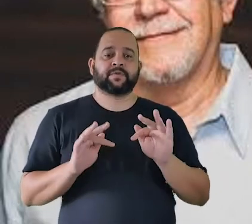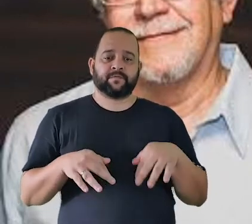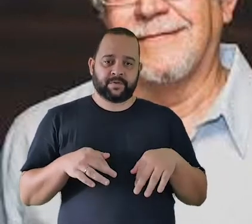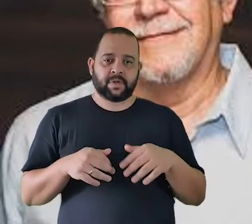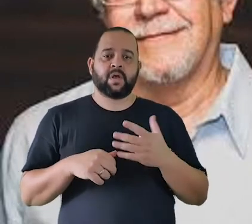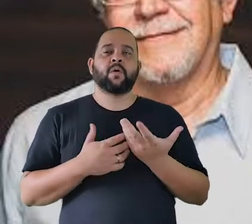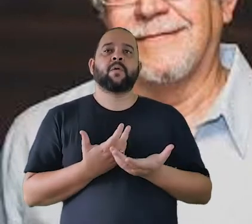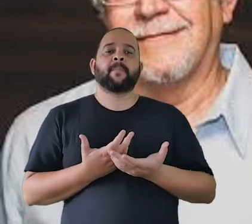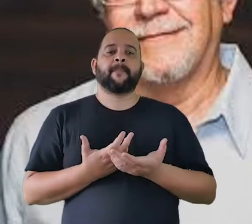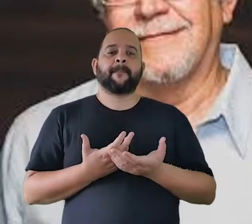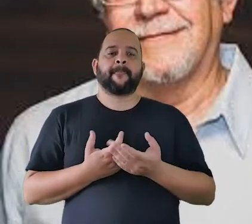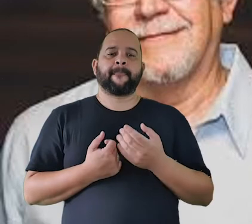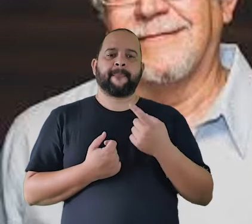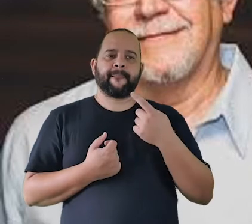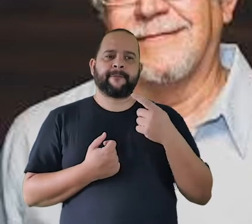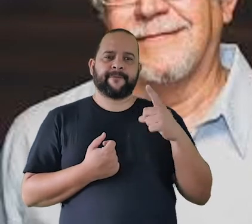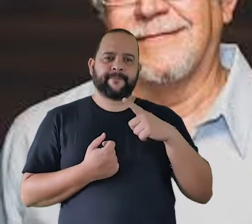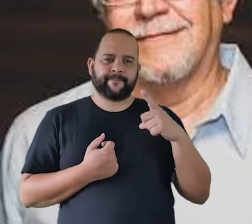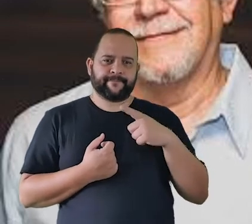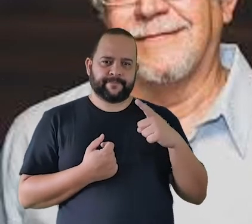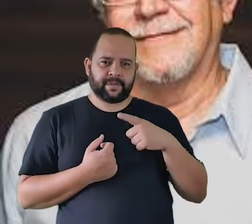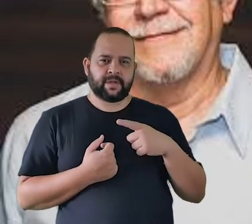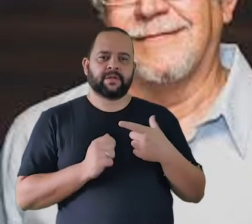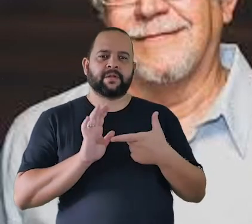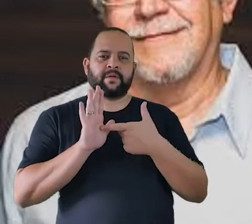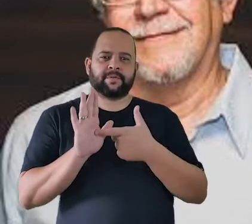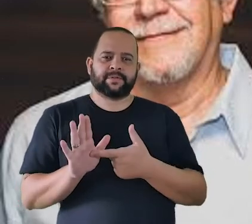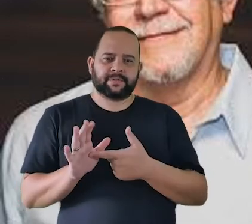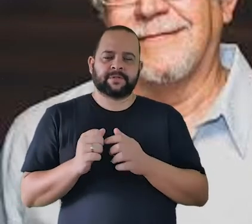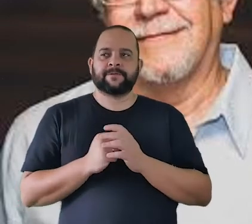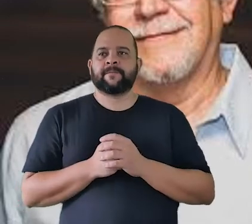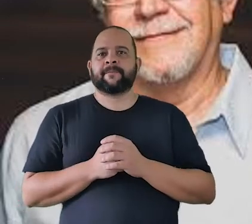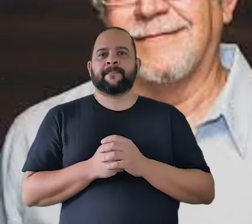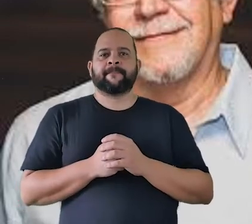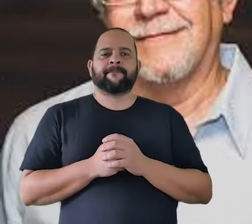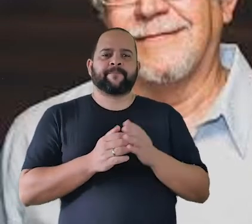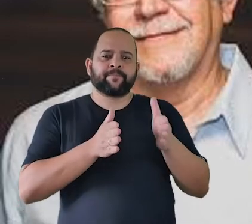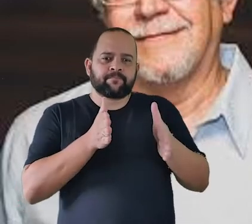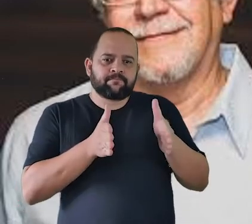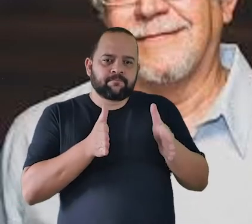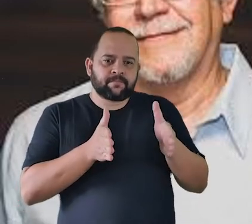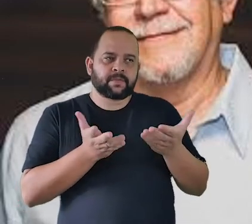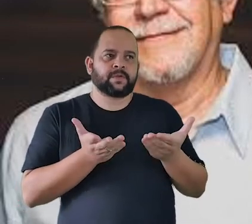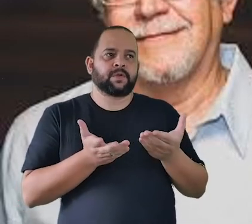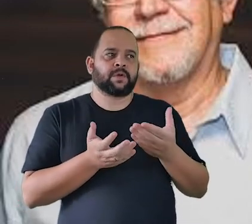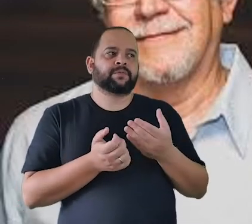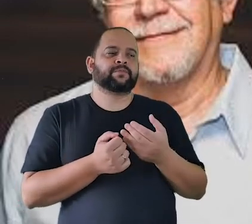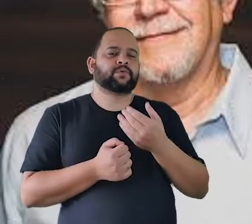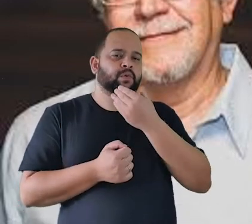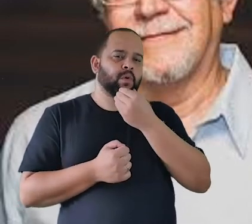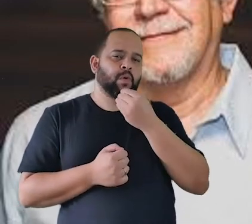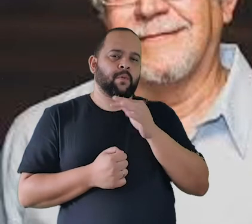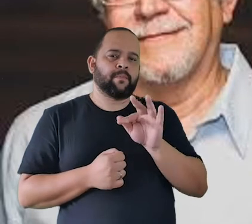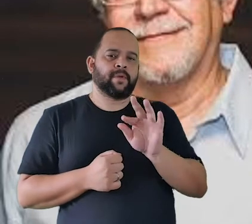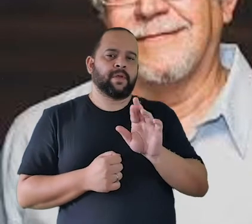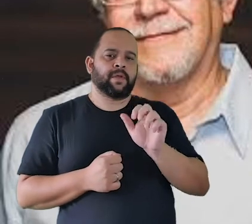brasileira a gente vai ver uma peça muito curtinha de Francisco Mignone um dos grandes compositores